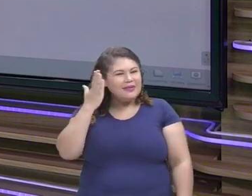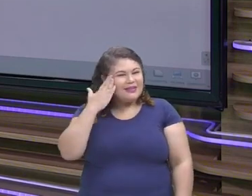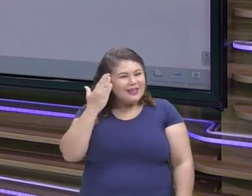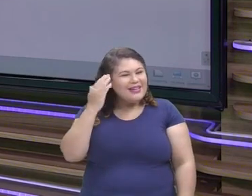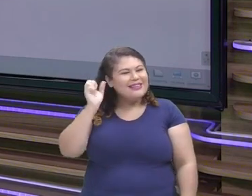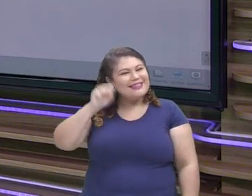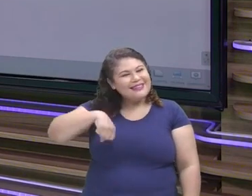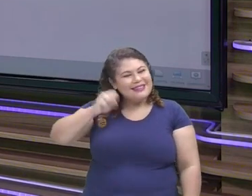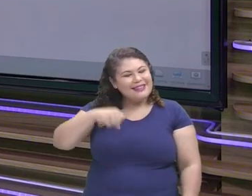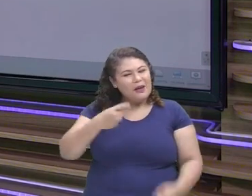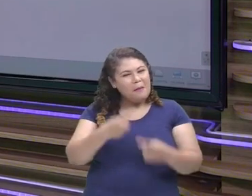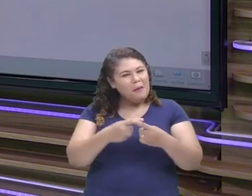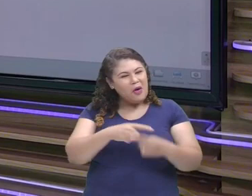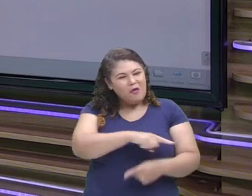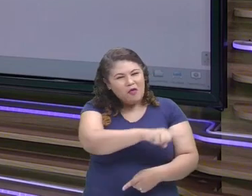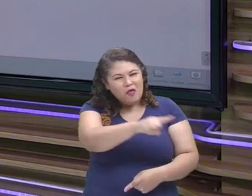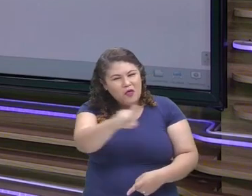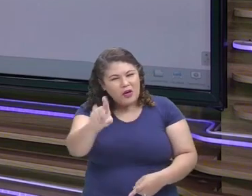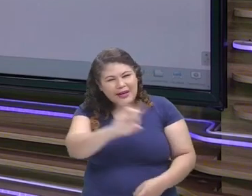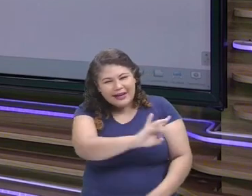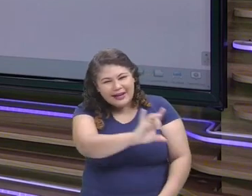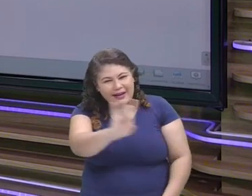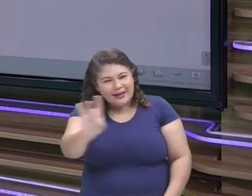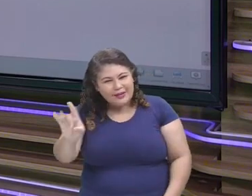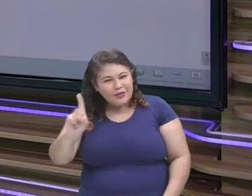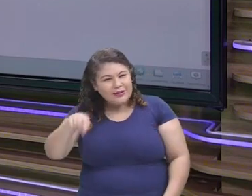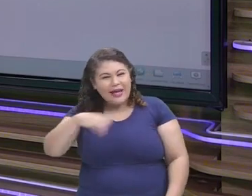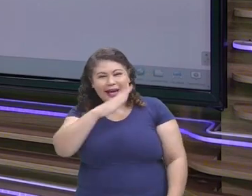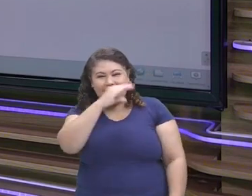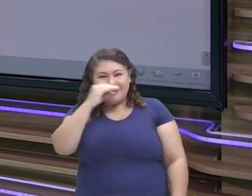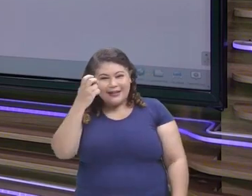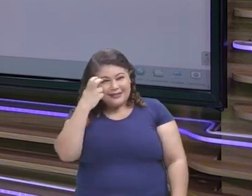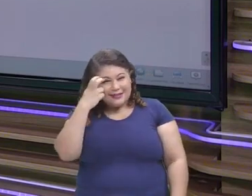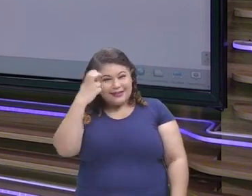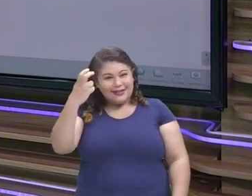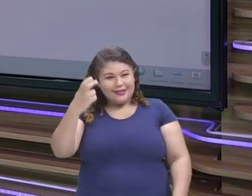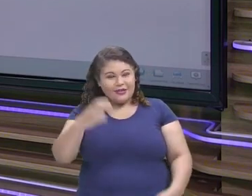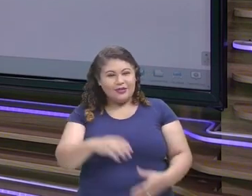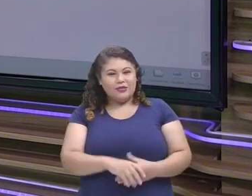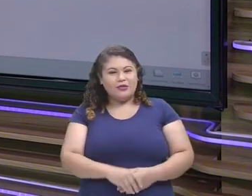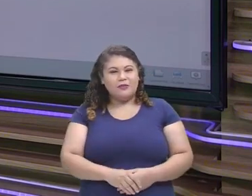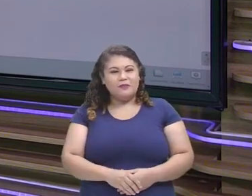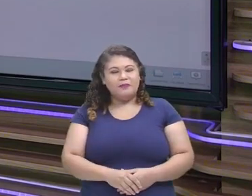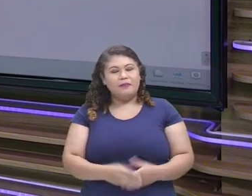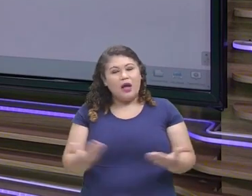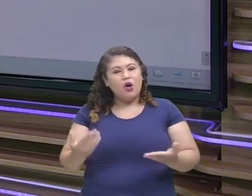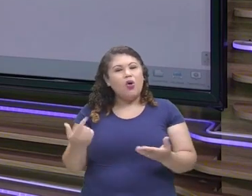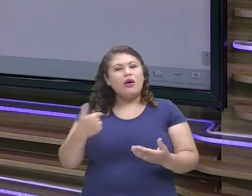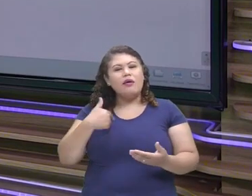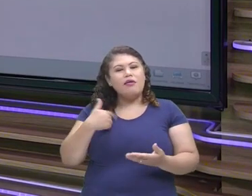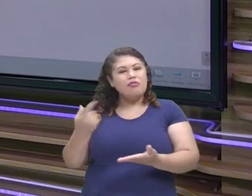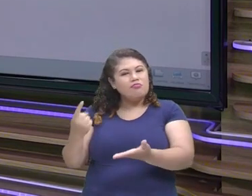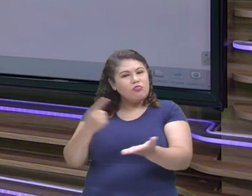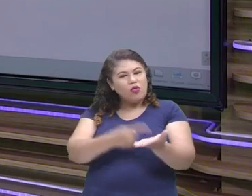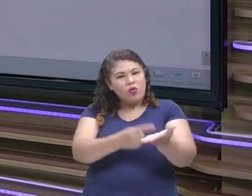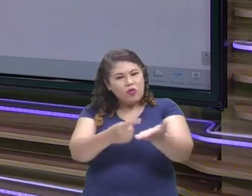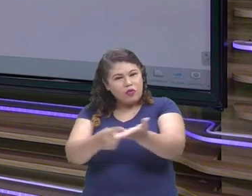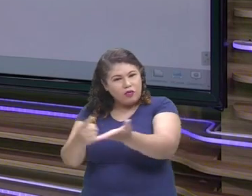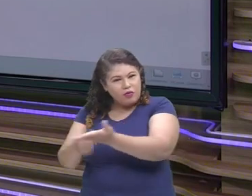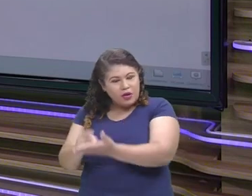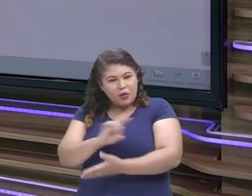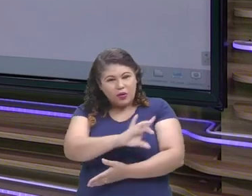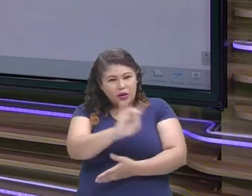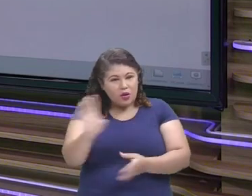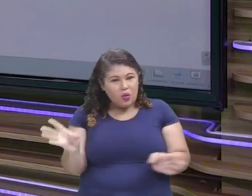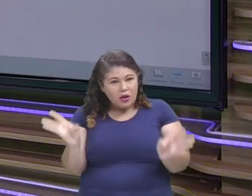vocês são crianças muito inteligentes. Então, agora, crianças, eu vou convidar vocês para o nosso